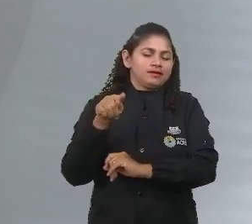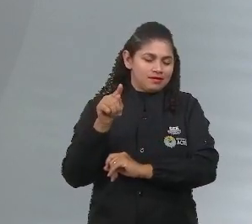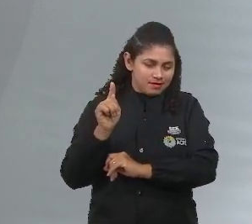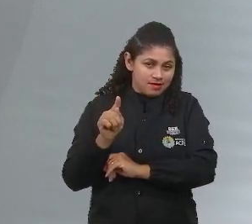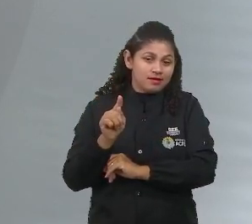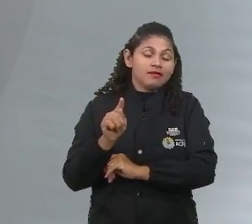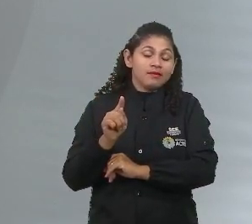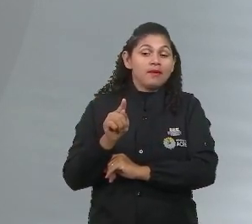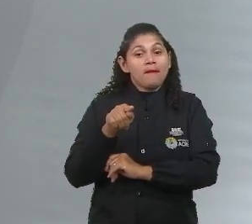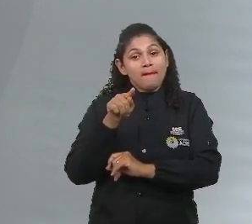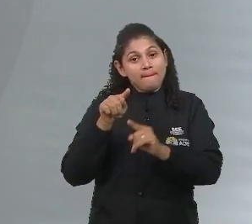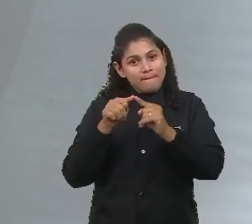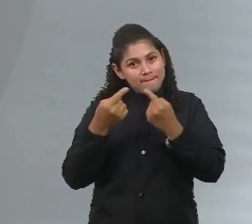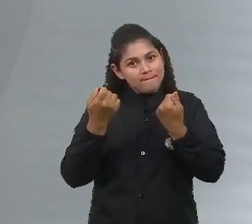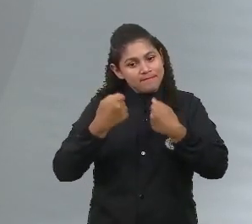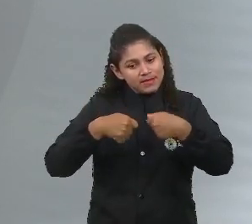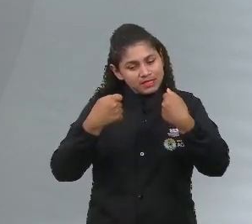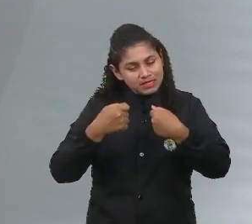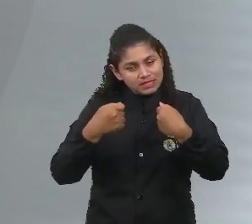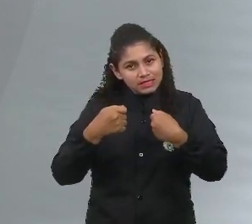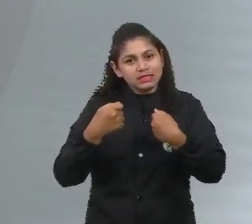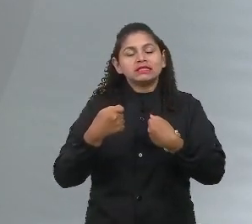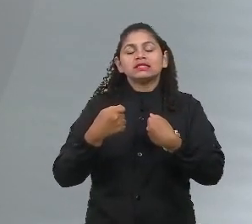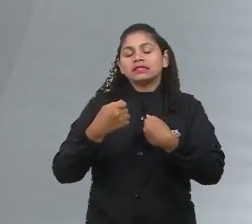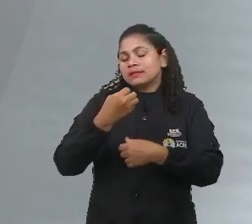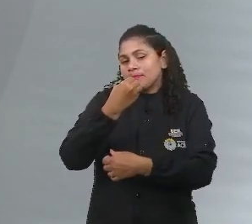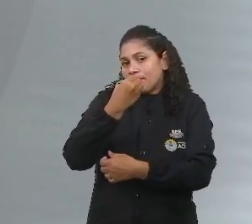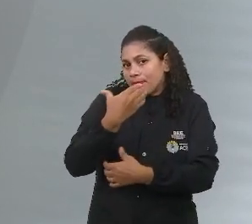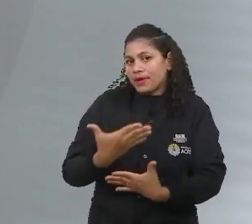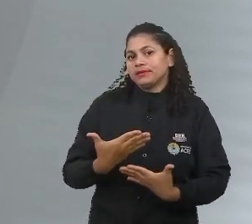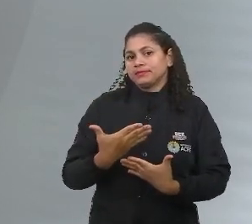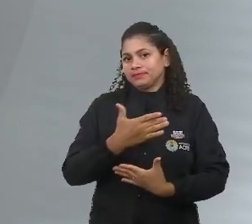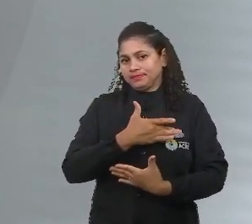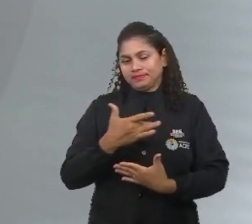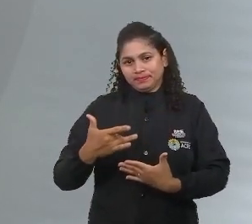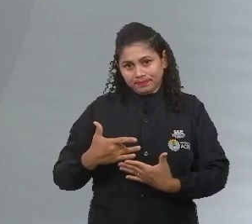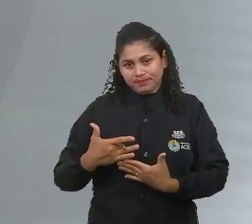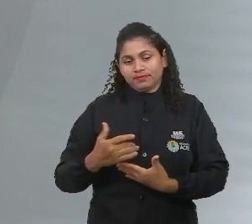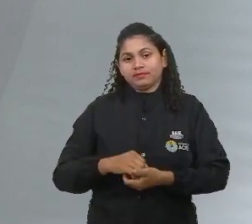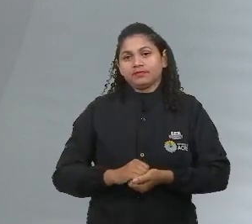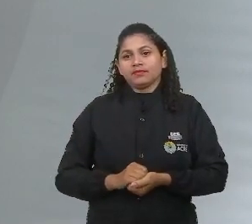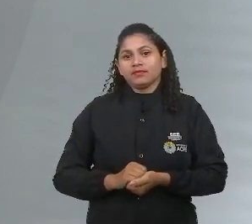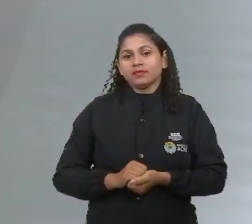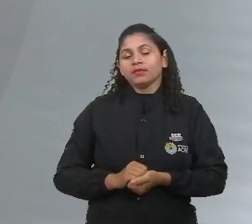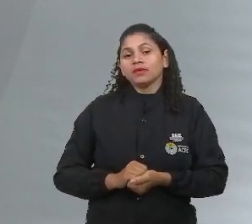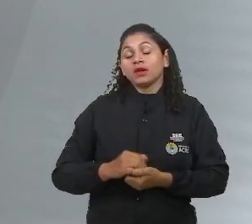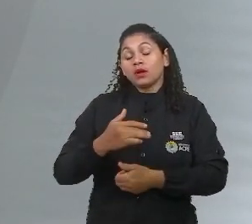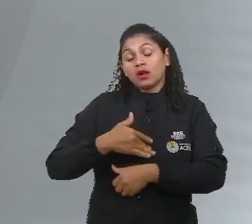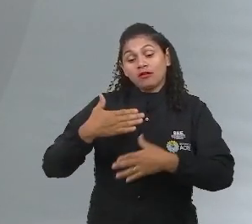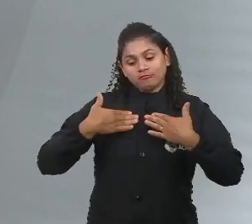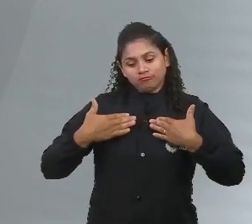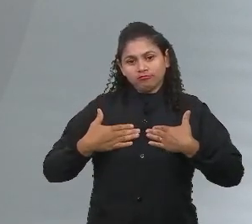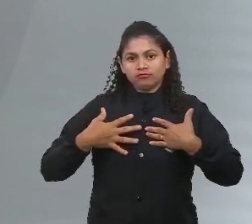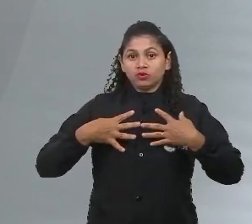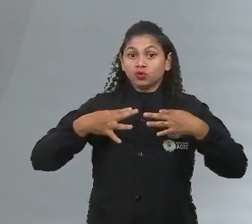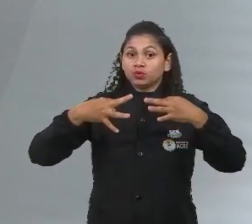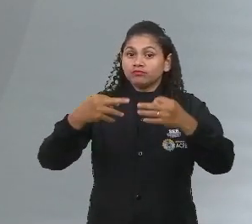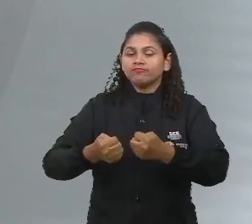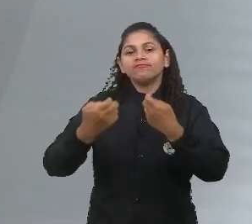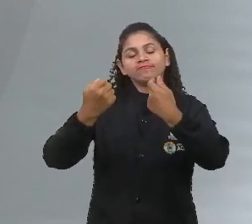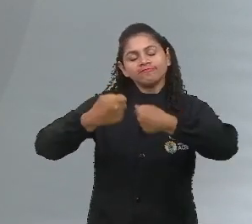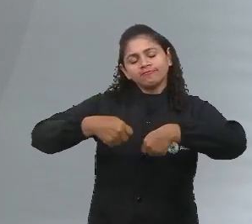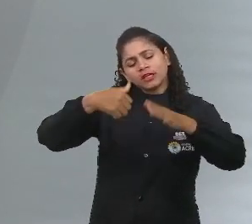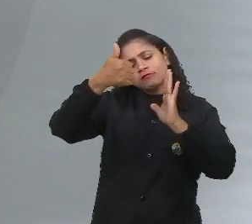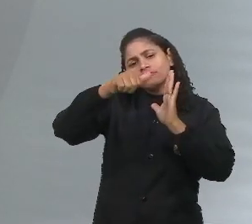plenitude. Esse vai ser o arcabouço geral da saúde. Como é um bem-estar físico geral, a gente vai ter que